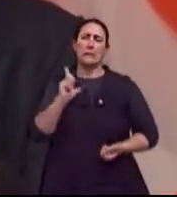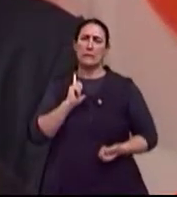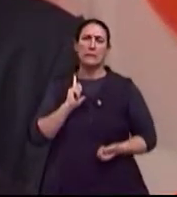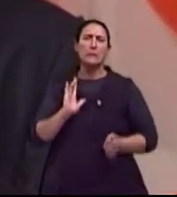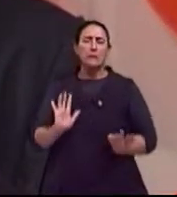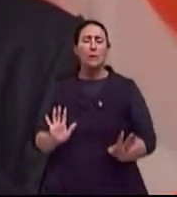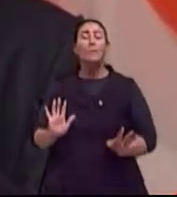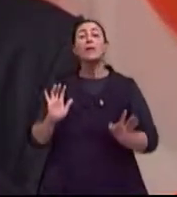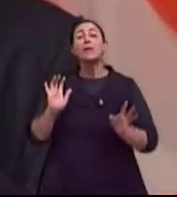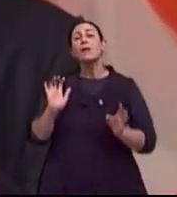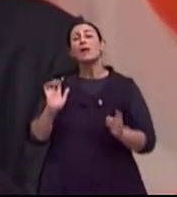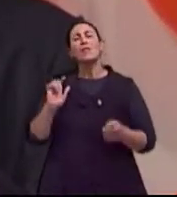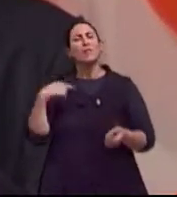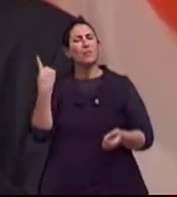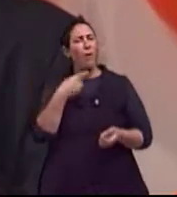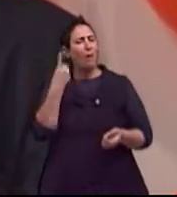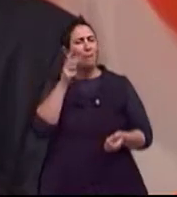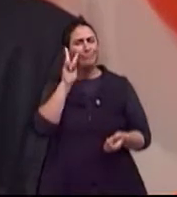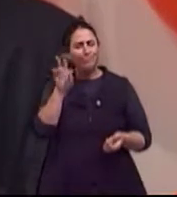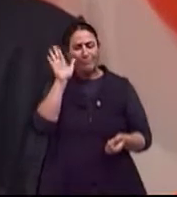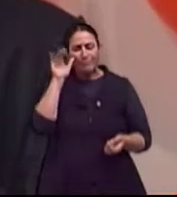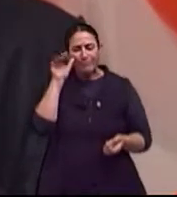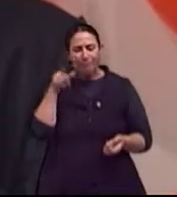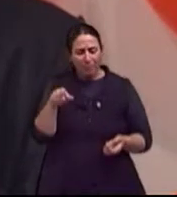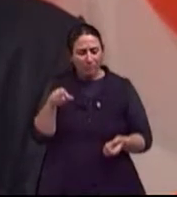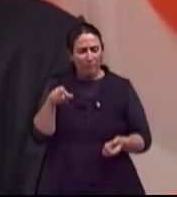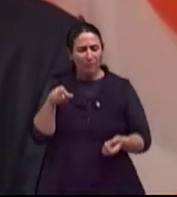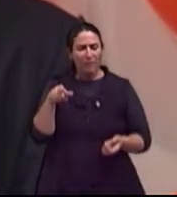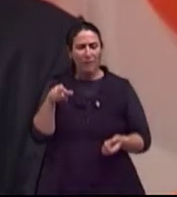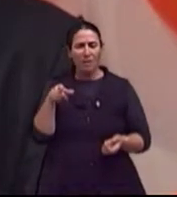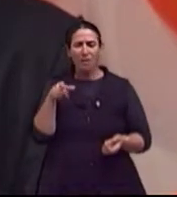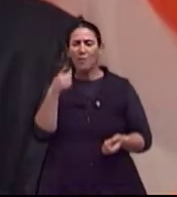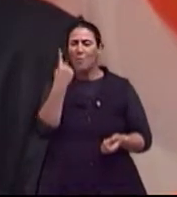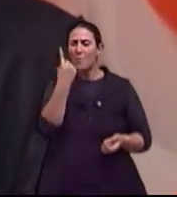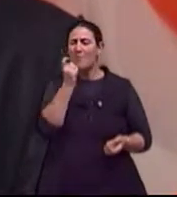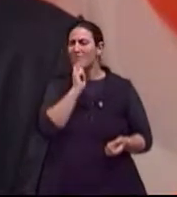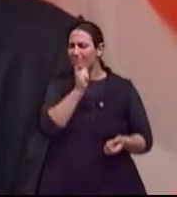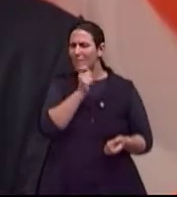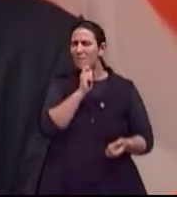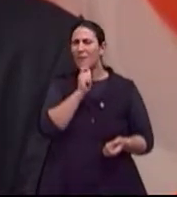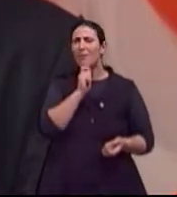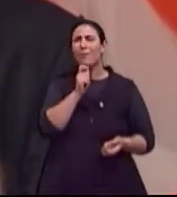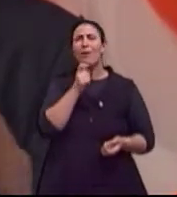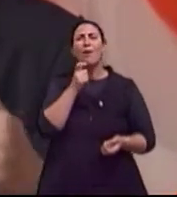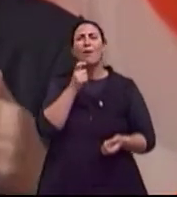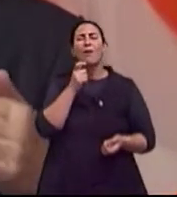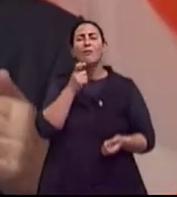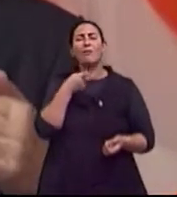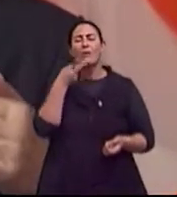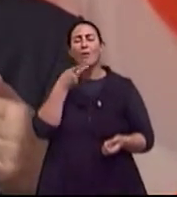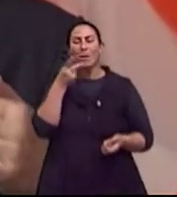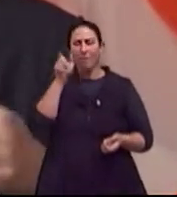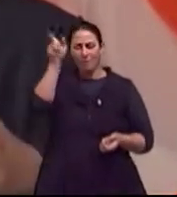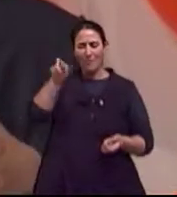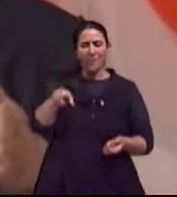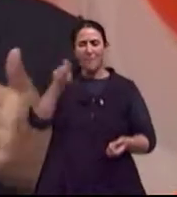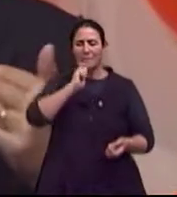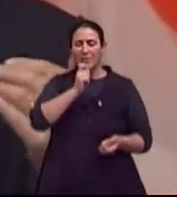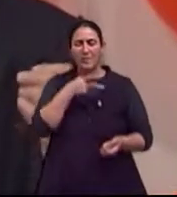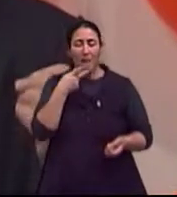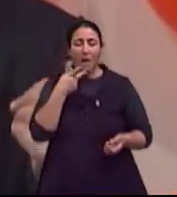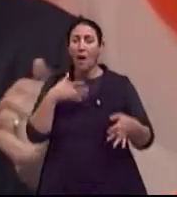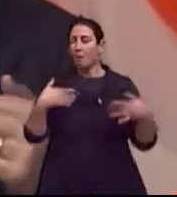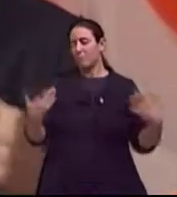E nós ouvimos ali um dos entrevistados ali falar, ainda mais quando se tem